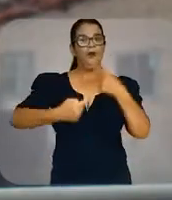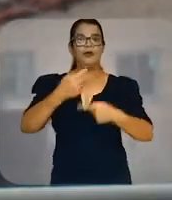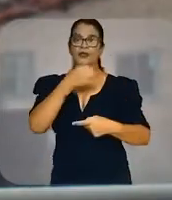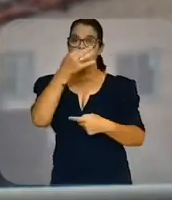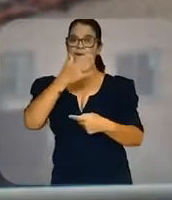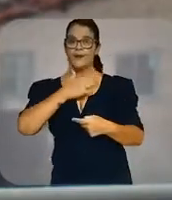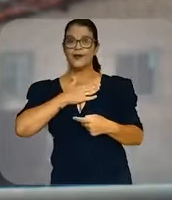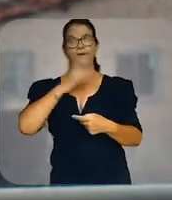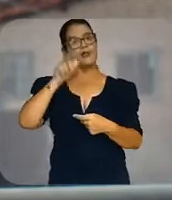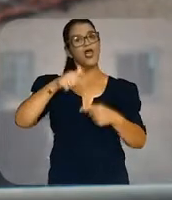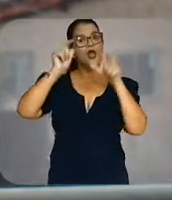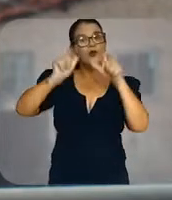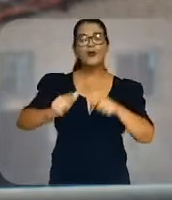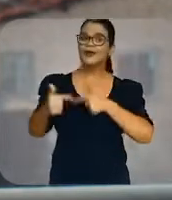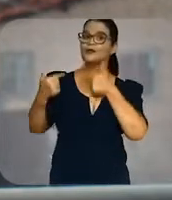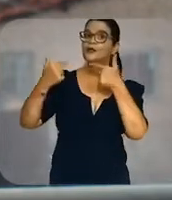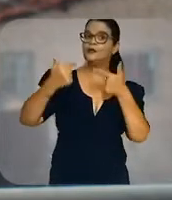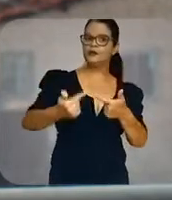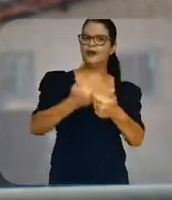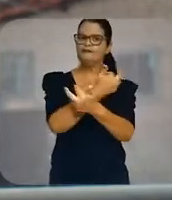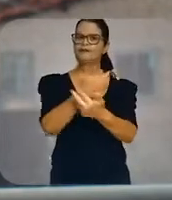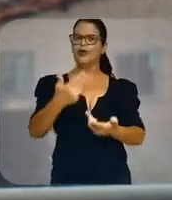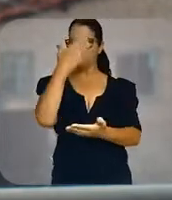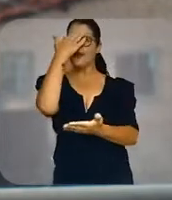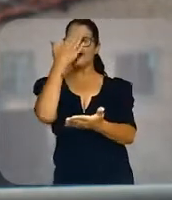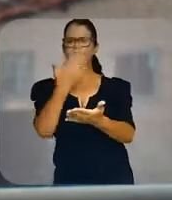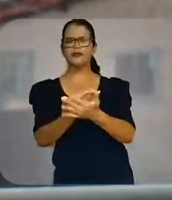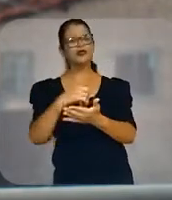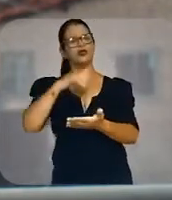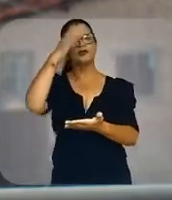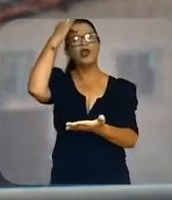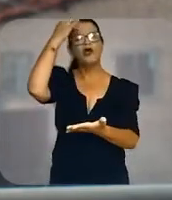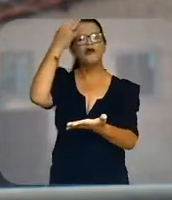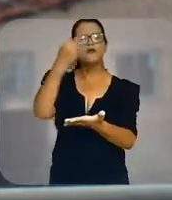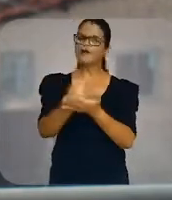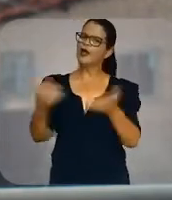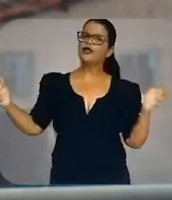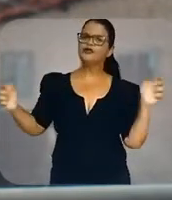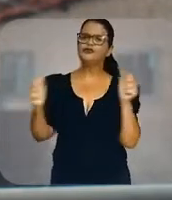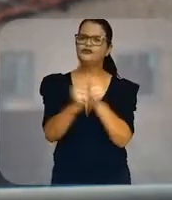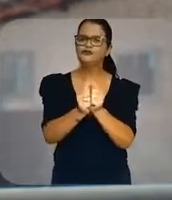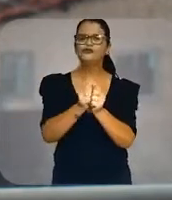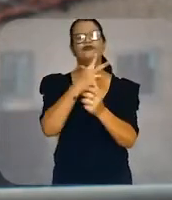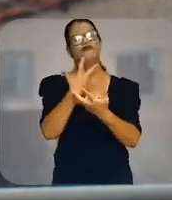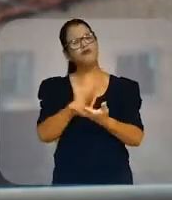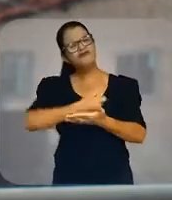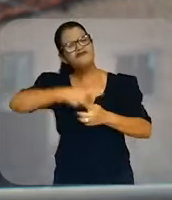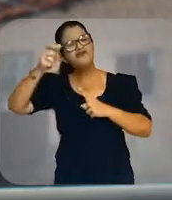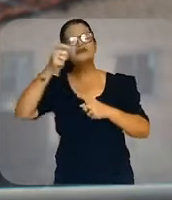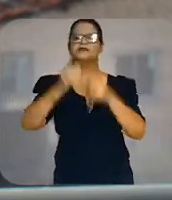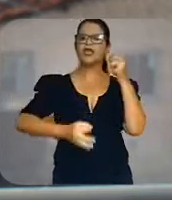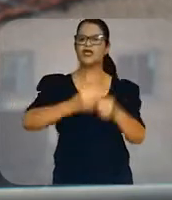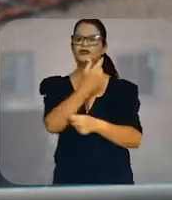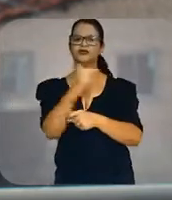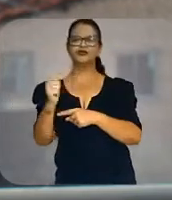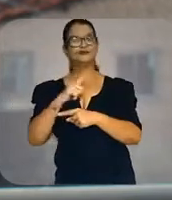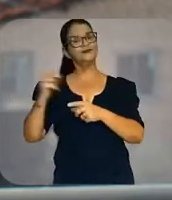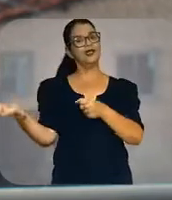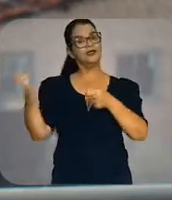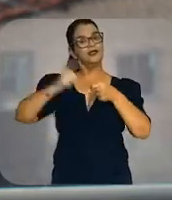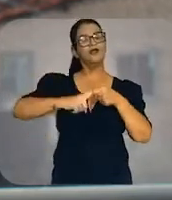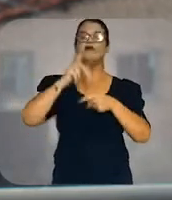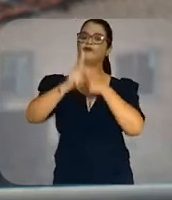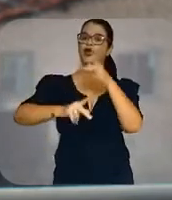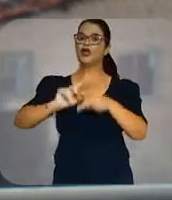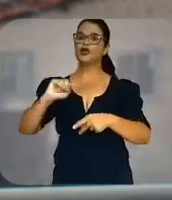Política pra mim é lugar de lutar pelo que eu acredito. E eu tenho fé que juntos vamos vencer as injustiças e